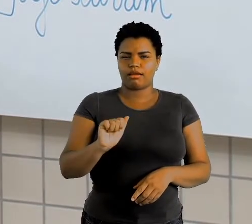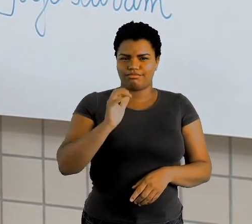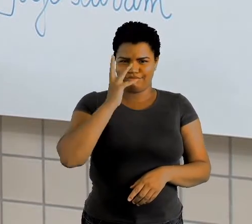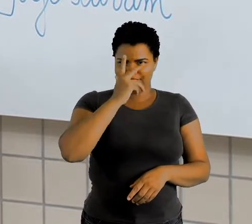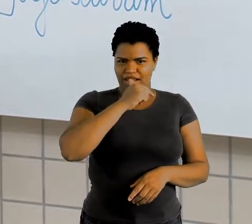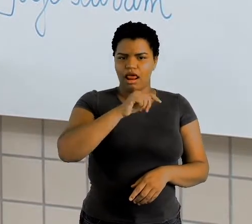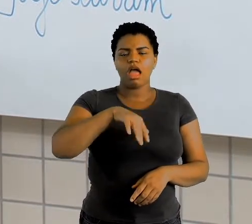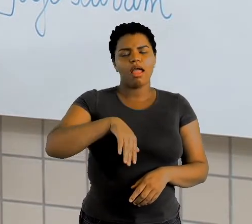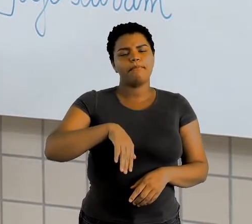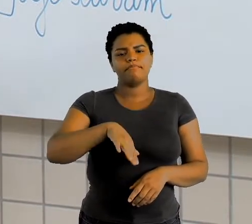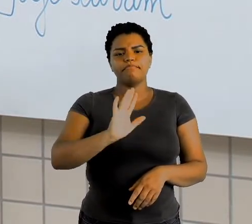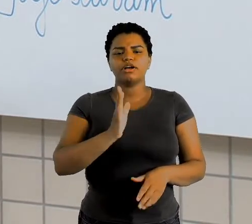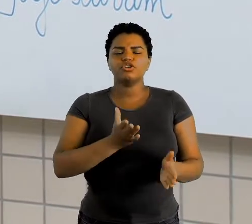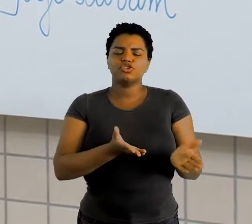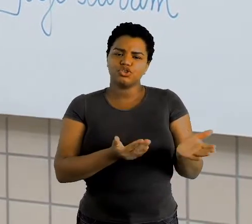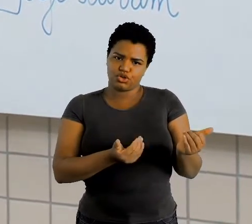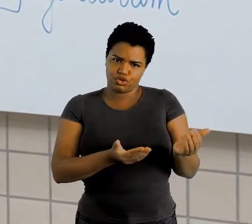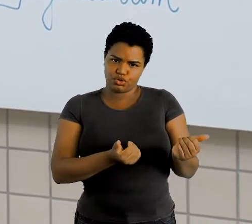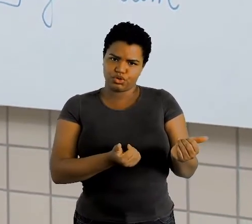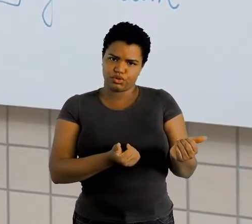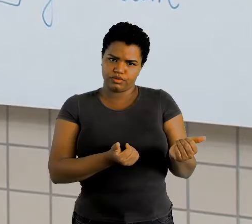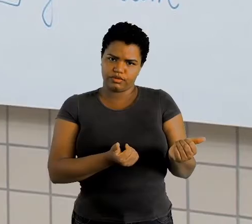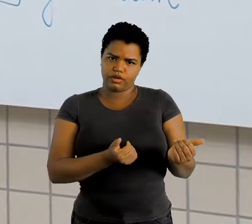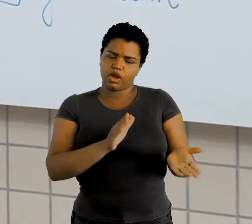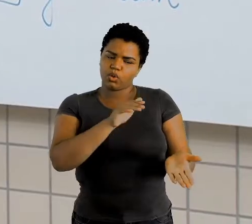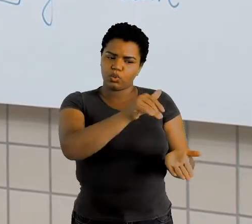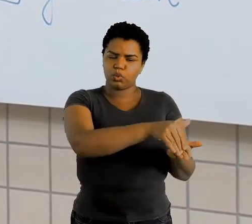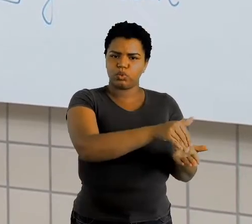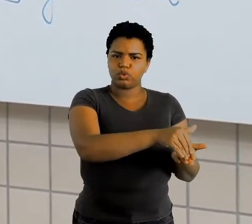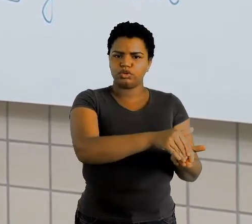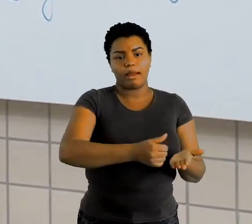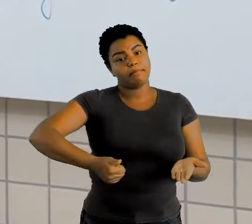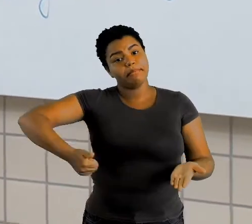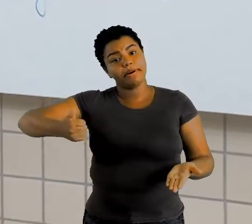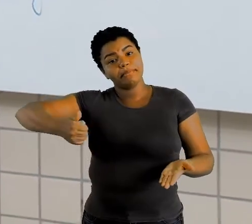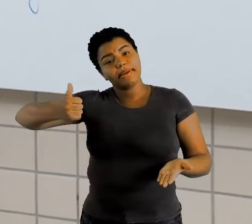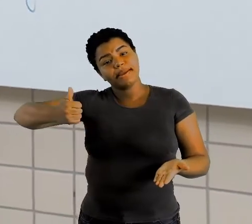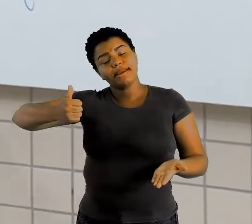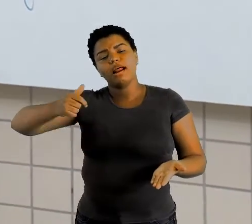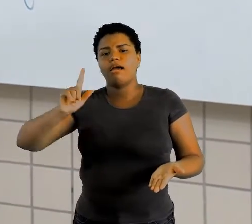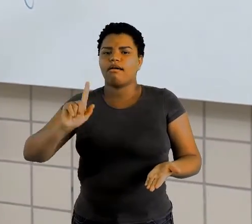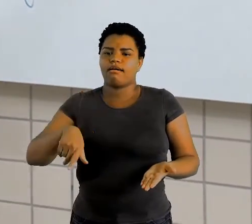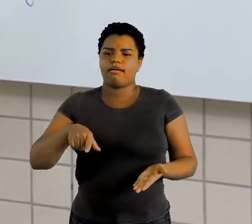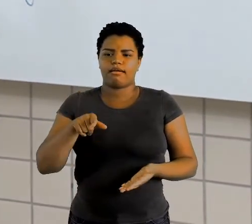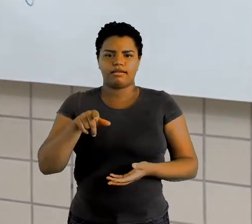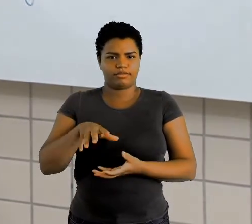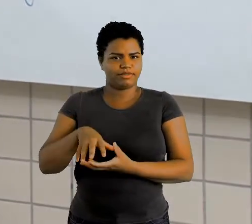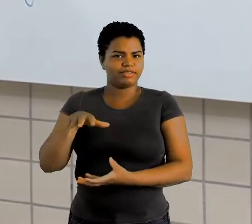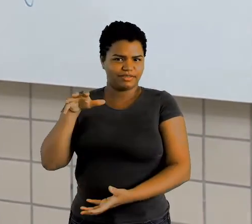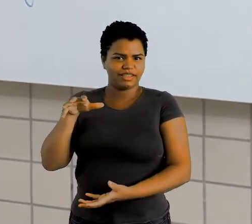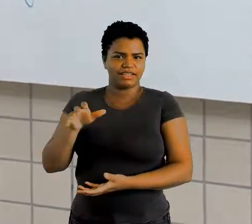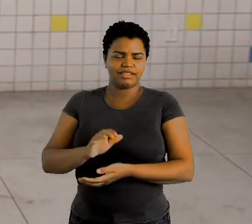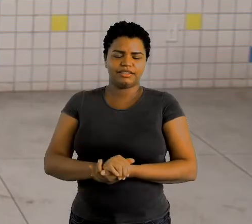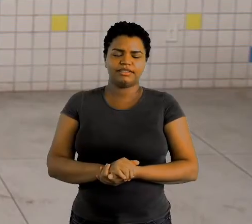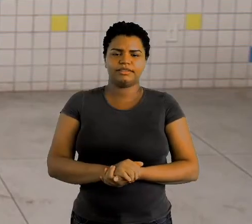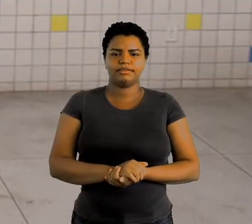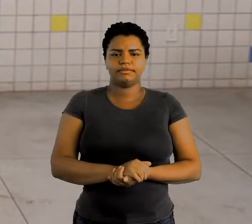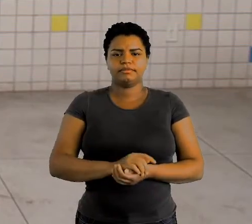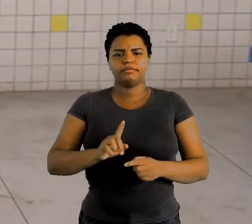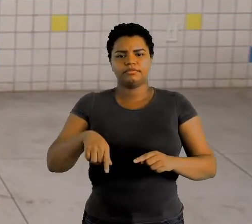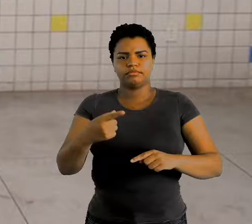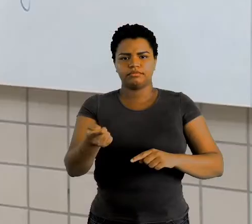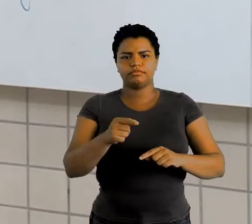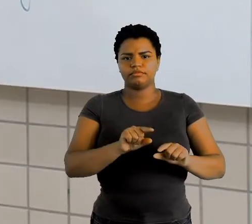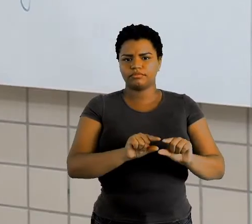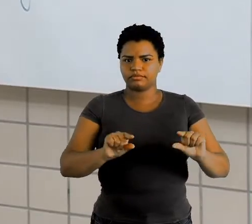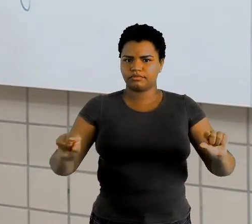a caçula. É a última filha que ele teve. E essas são as primeiras. Ok? Vamos para o próximo trecho para a